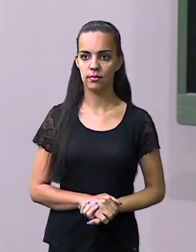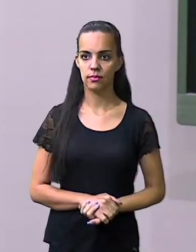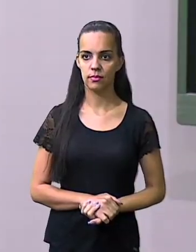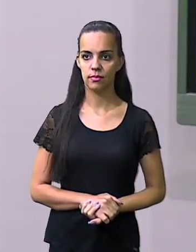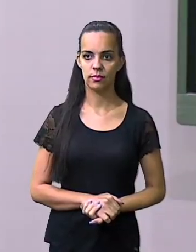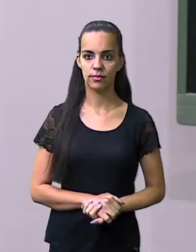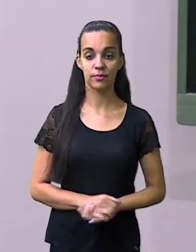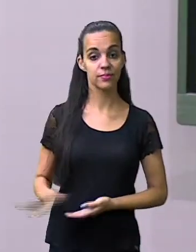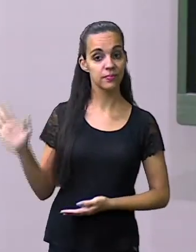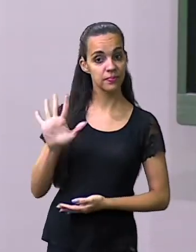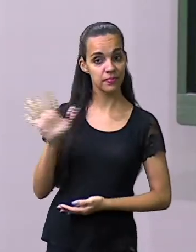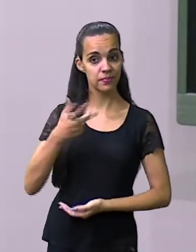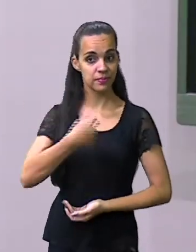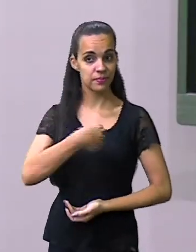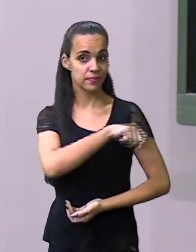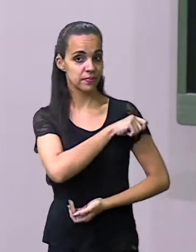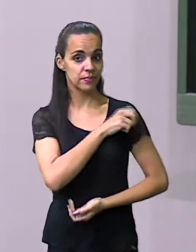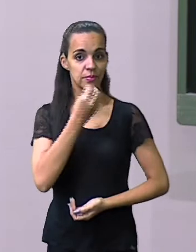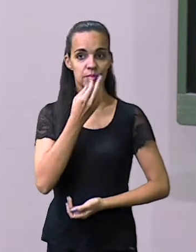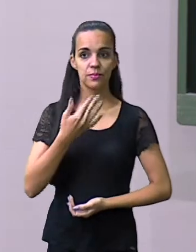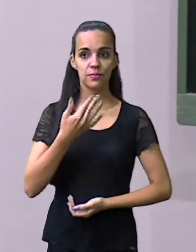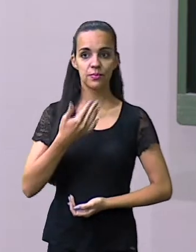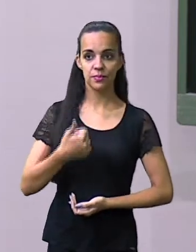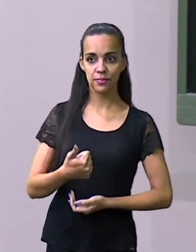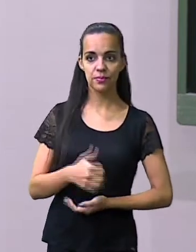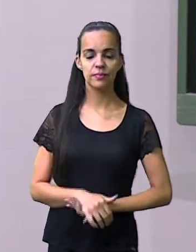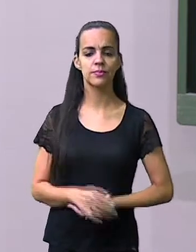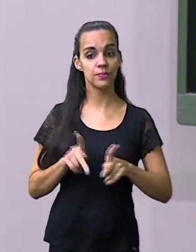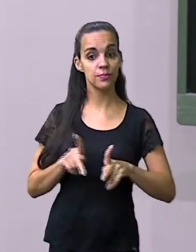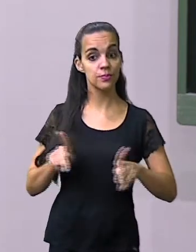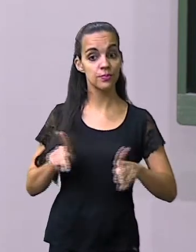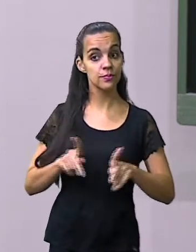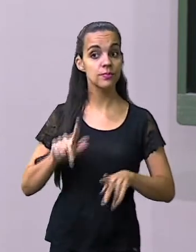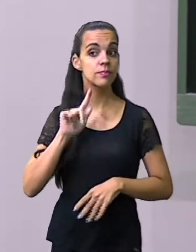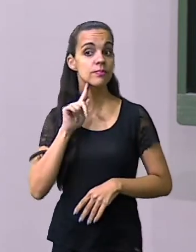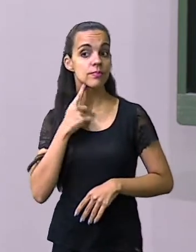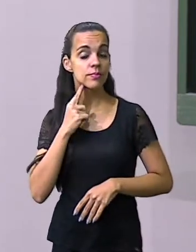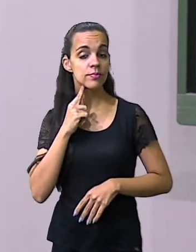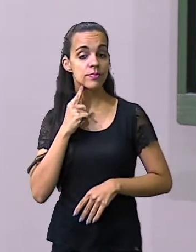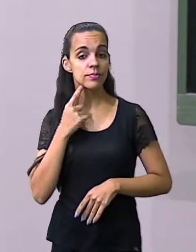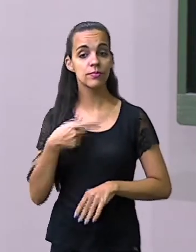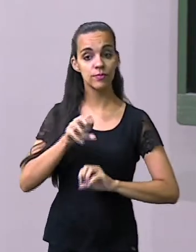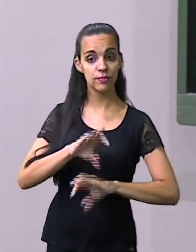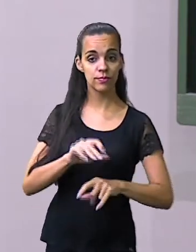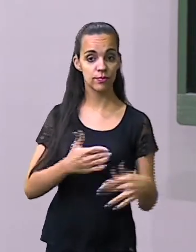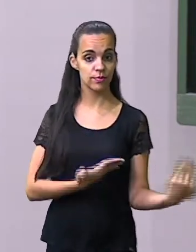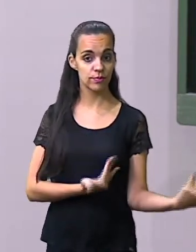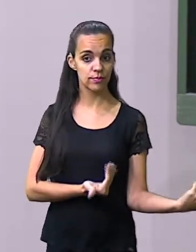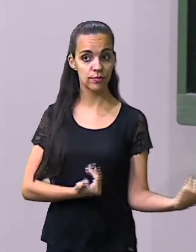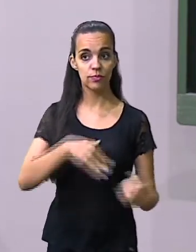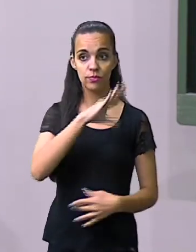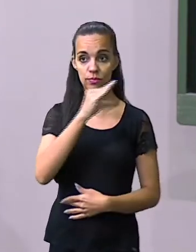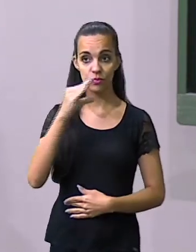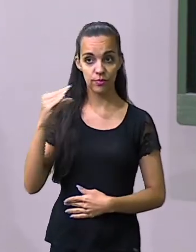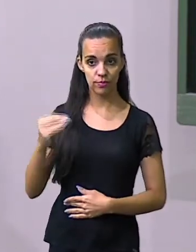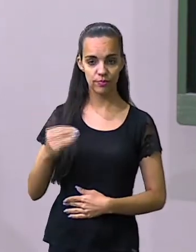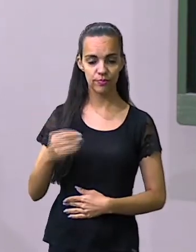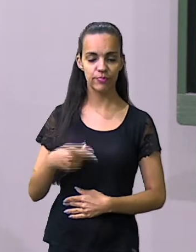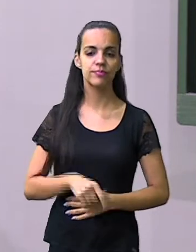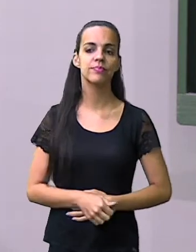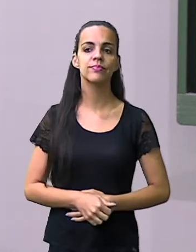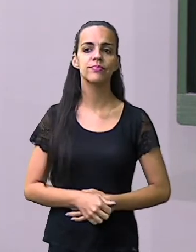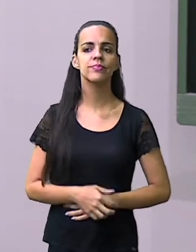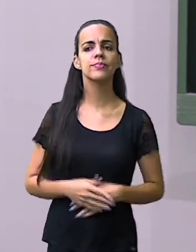Oi estudantes, tudo bem? Sou a professora Gisele, de Educação de Jovens e Adultos, da nossa EJA.